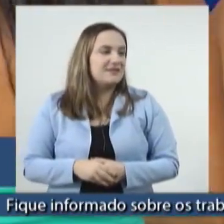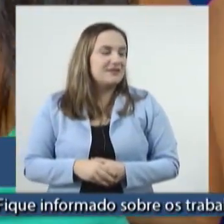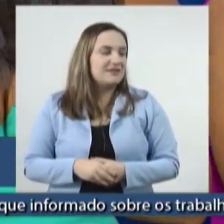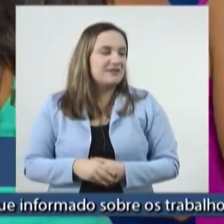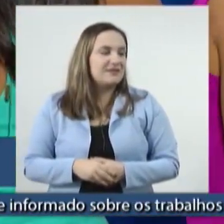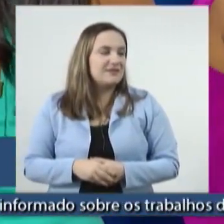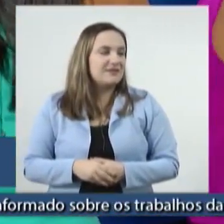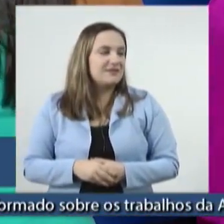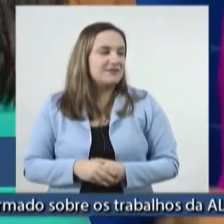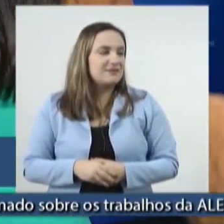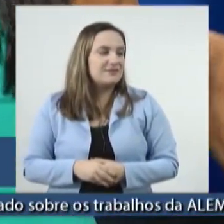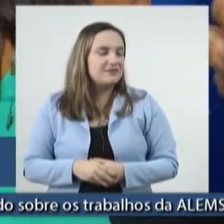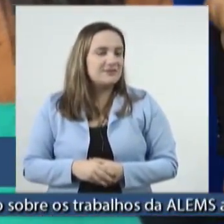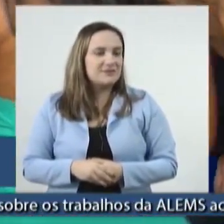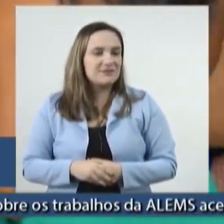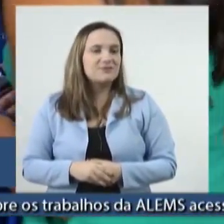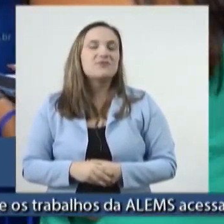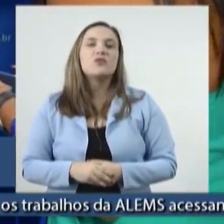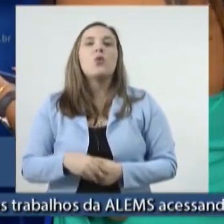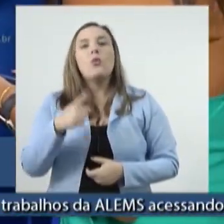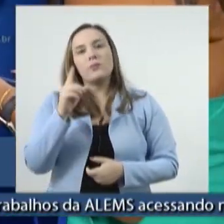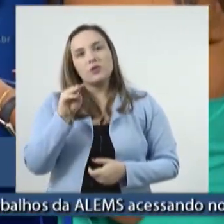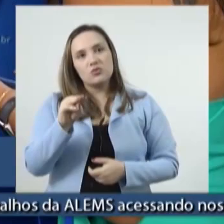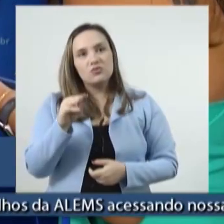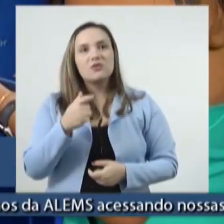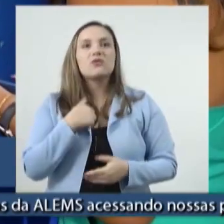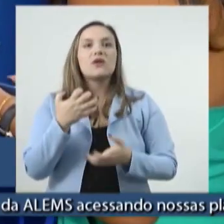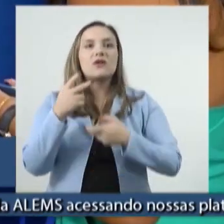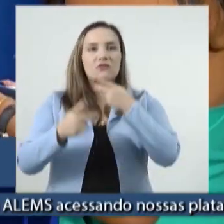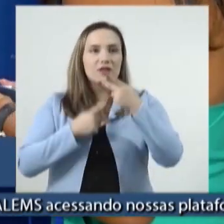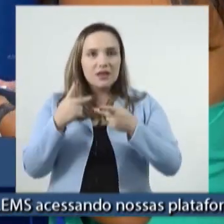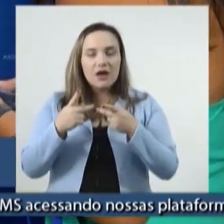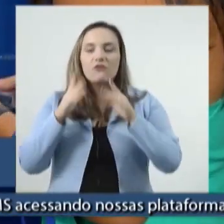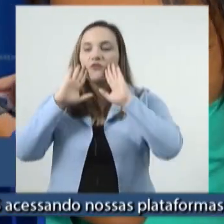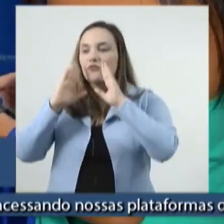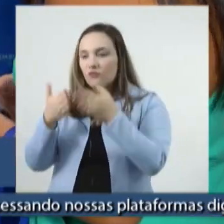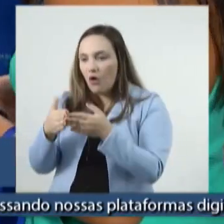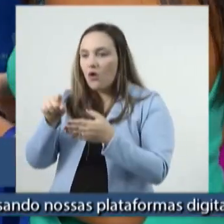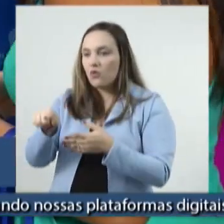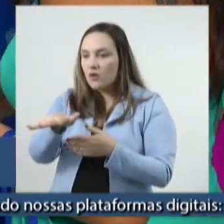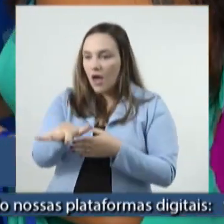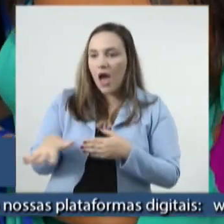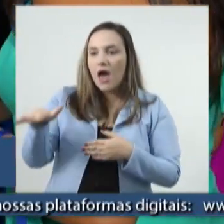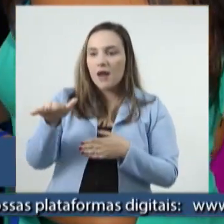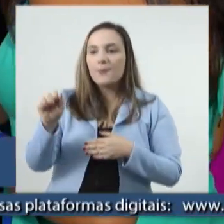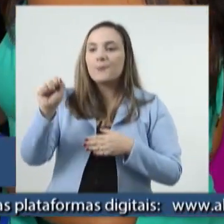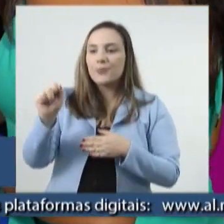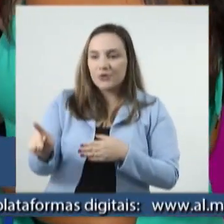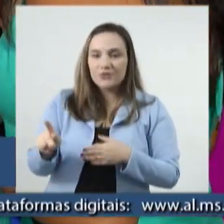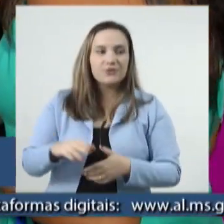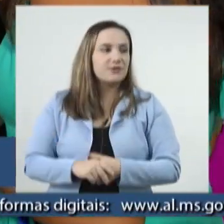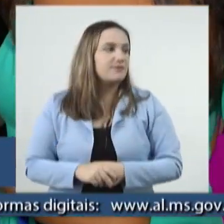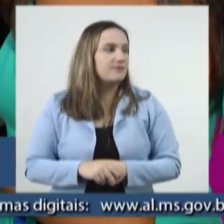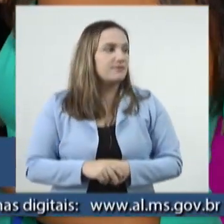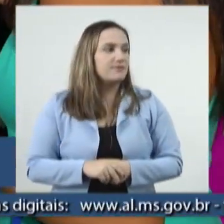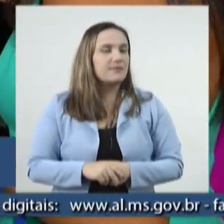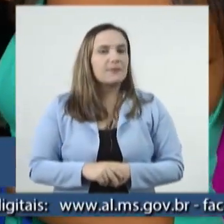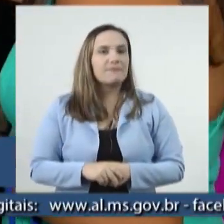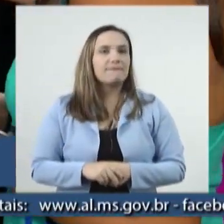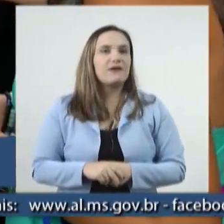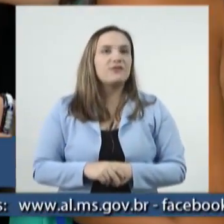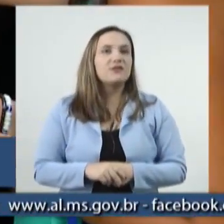Pessoal, só um minutinho, faço questão aqui de me dirigir aos aposentados, aposentadas que estão aqui.